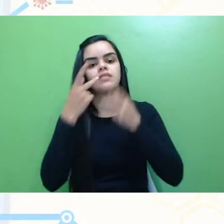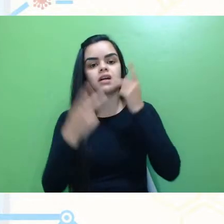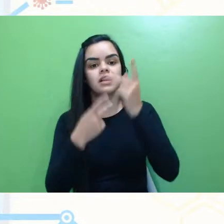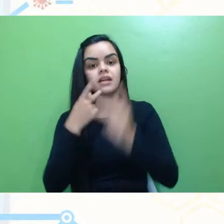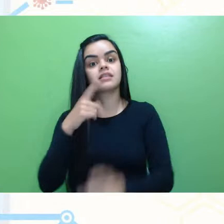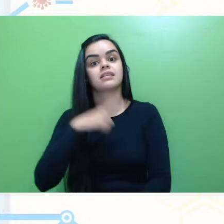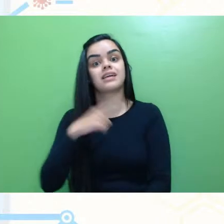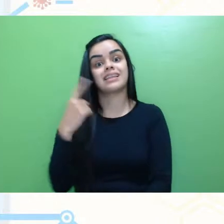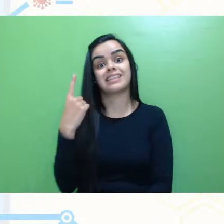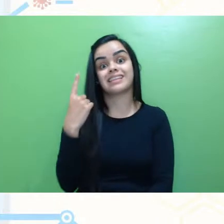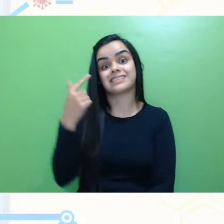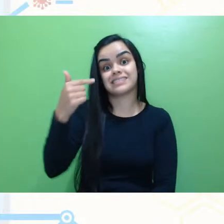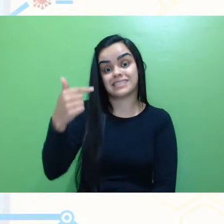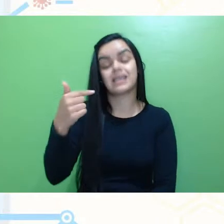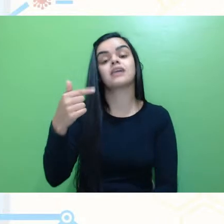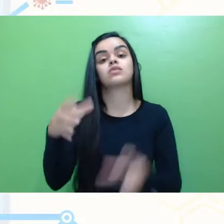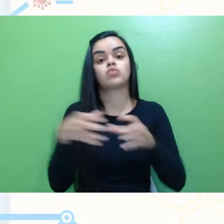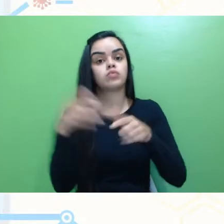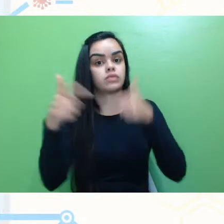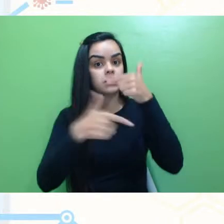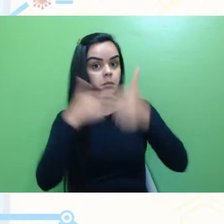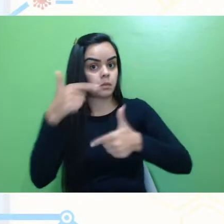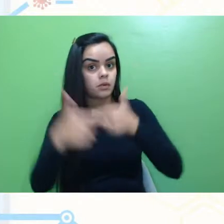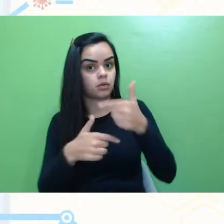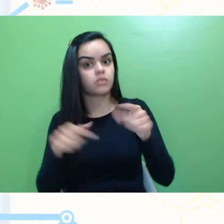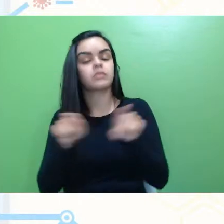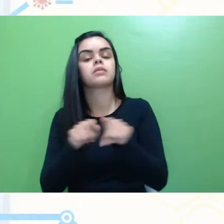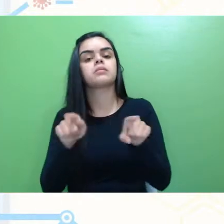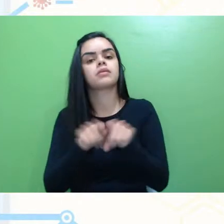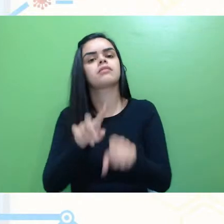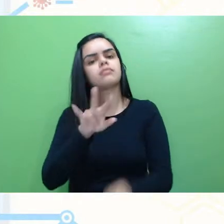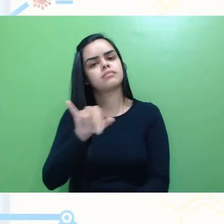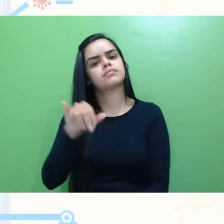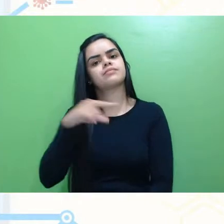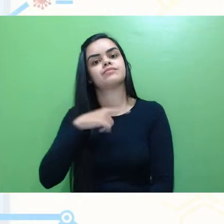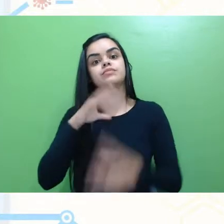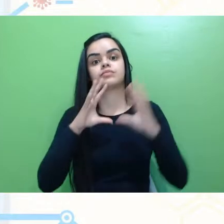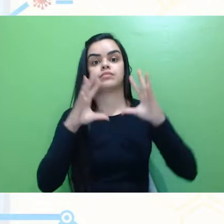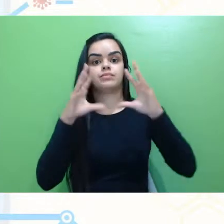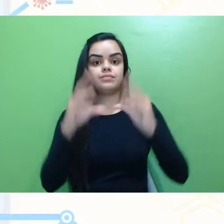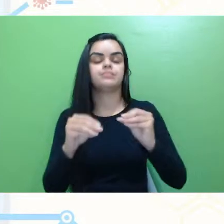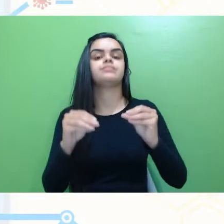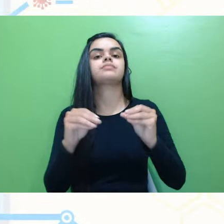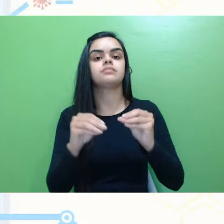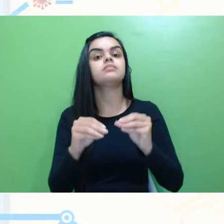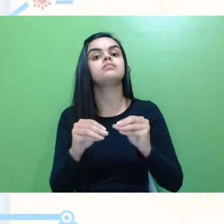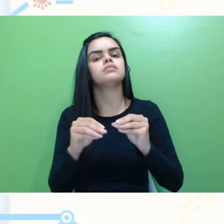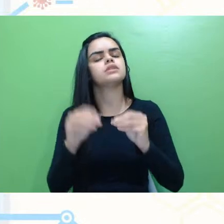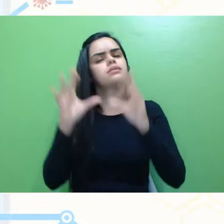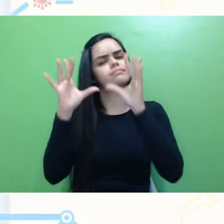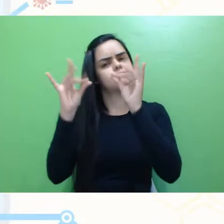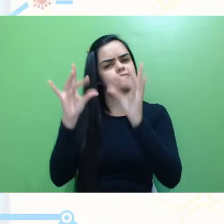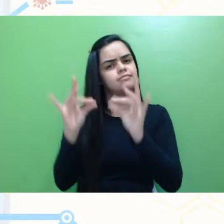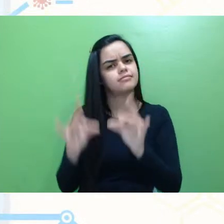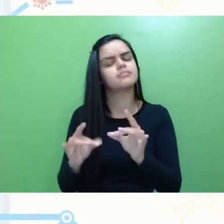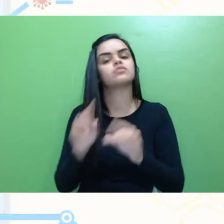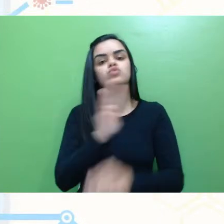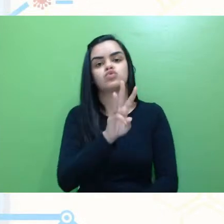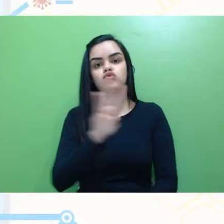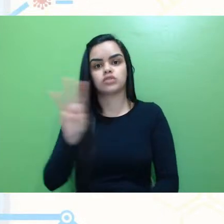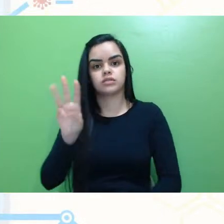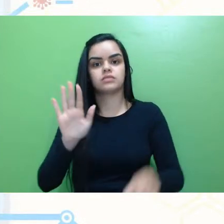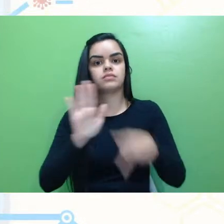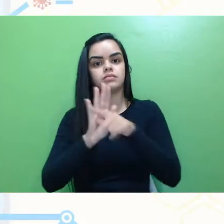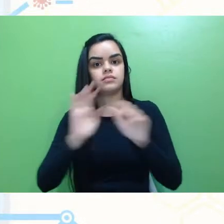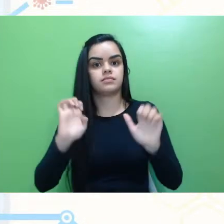grupos de trabalho, vão estar, né, todos discriminados no site do evento,